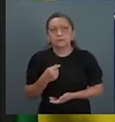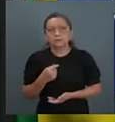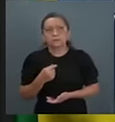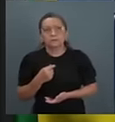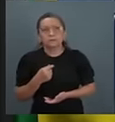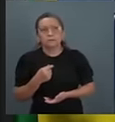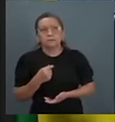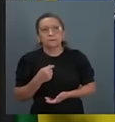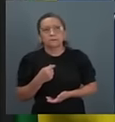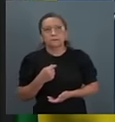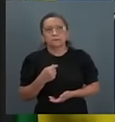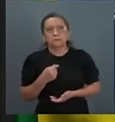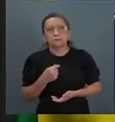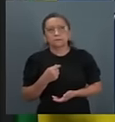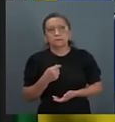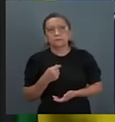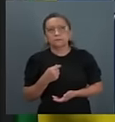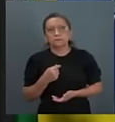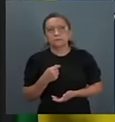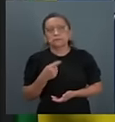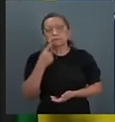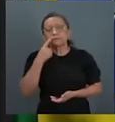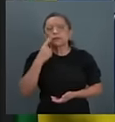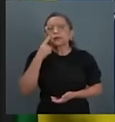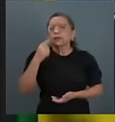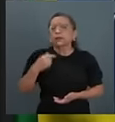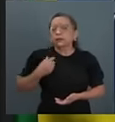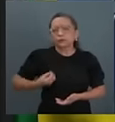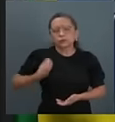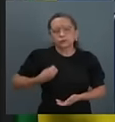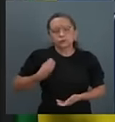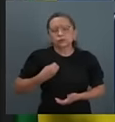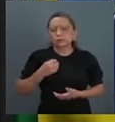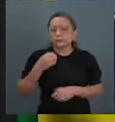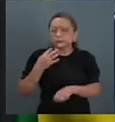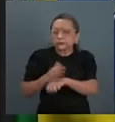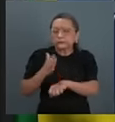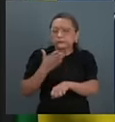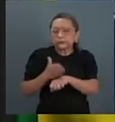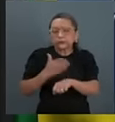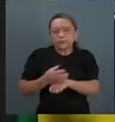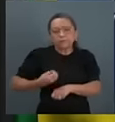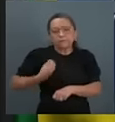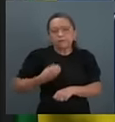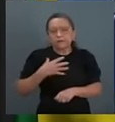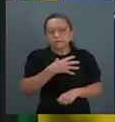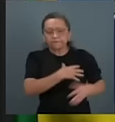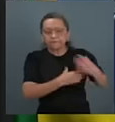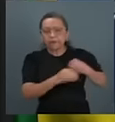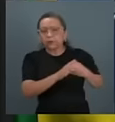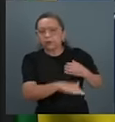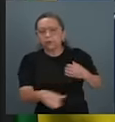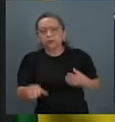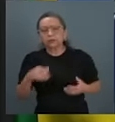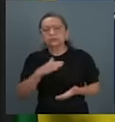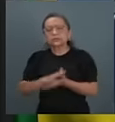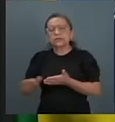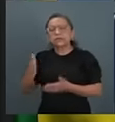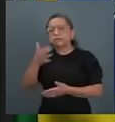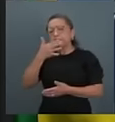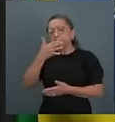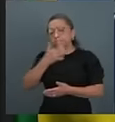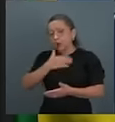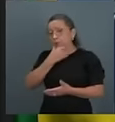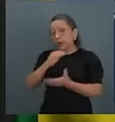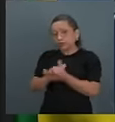viver e a conviver com meus filhos pequenos, sem a presença e ajuda do meu marido.